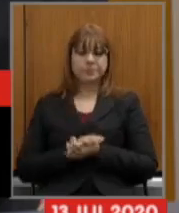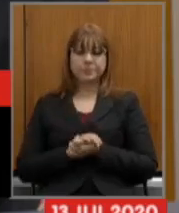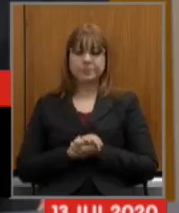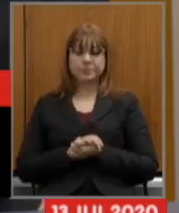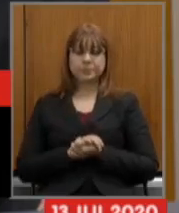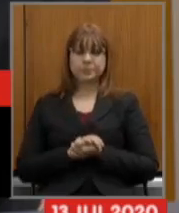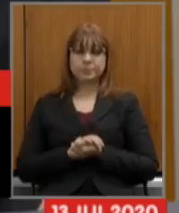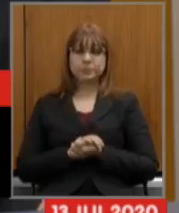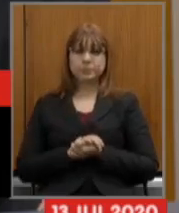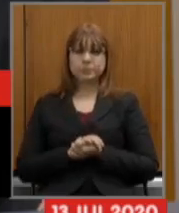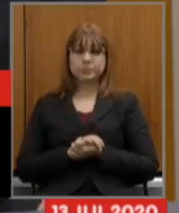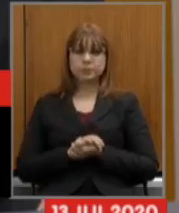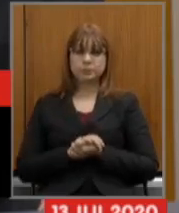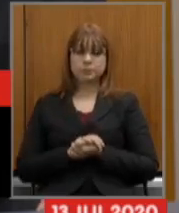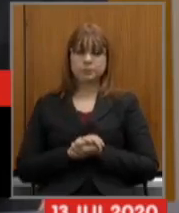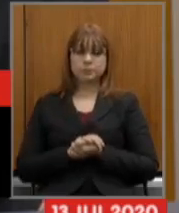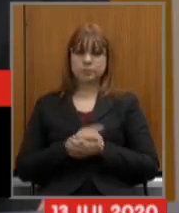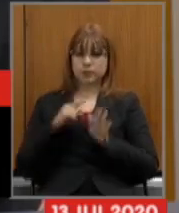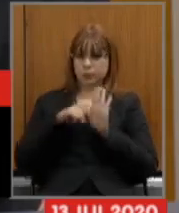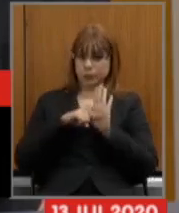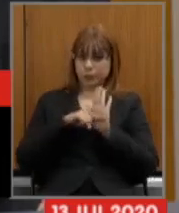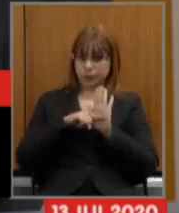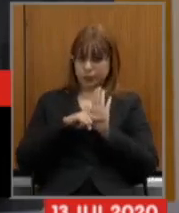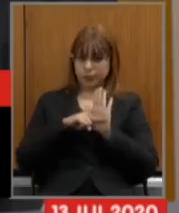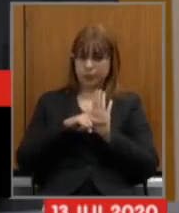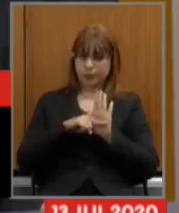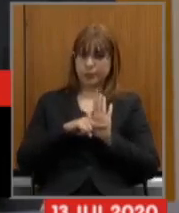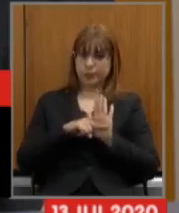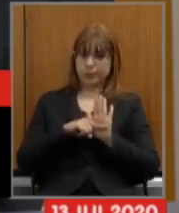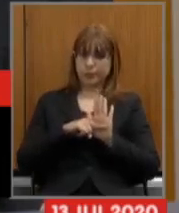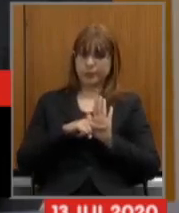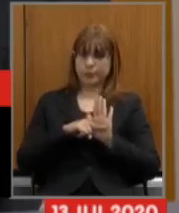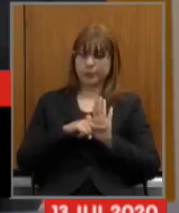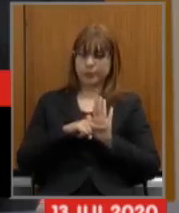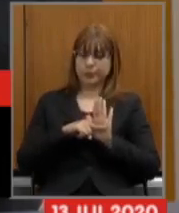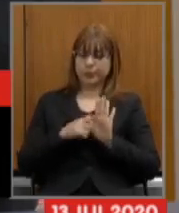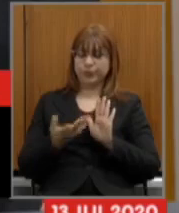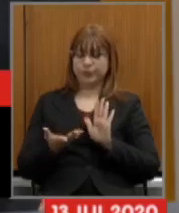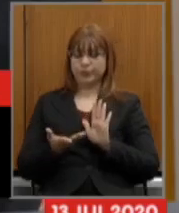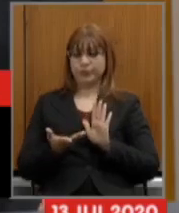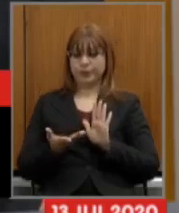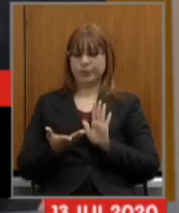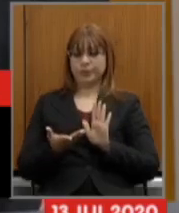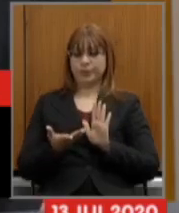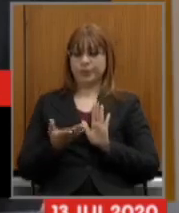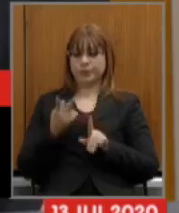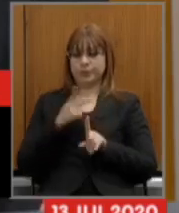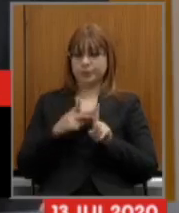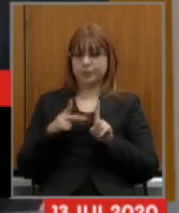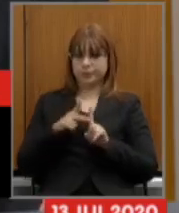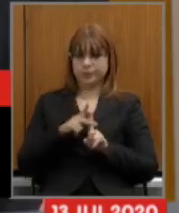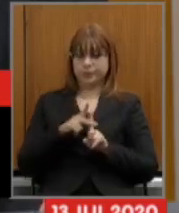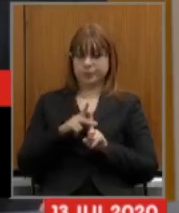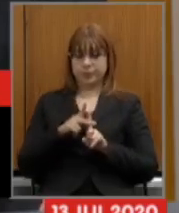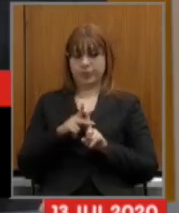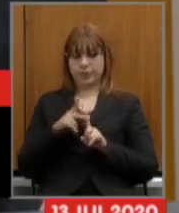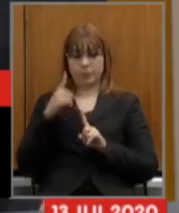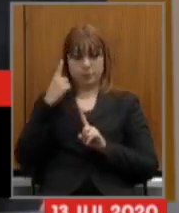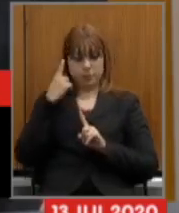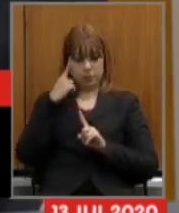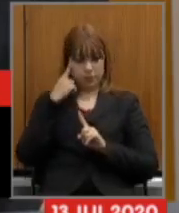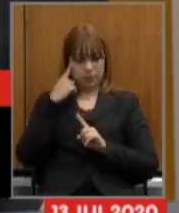na verdade o déficit previdenciário ou seja a distância entre o que o Estado arrecada